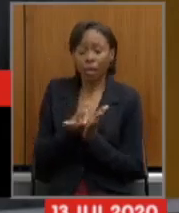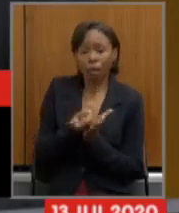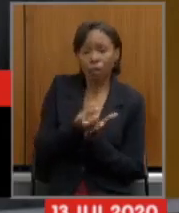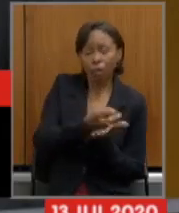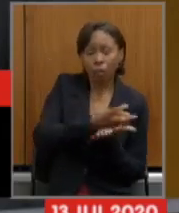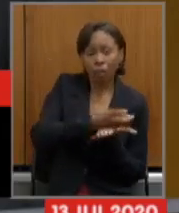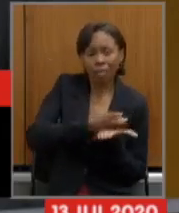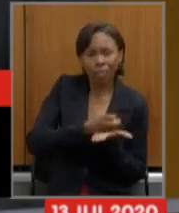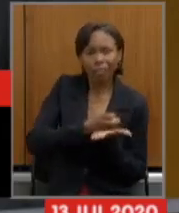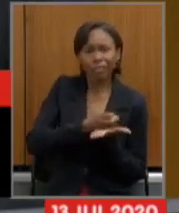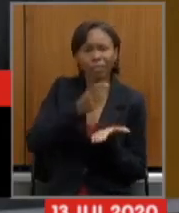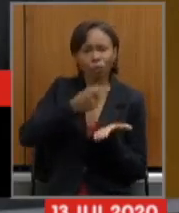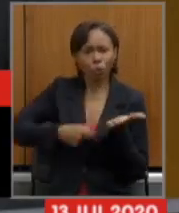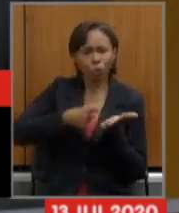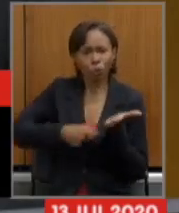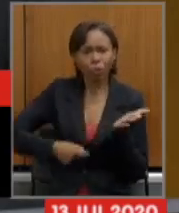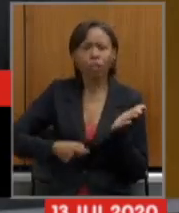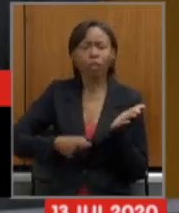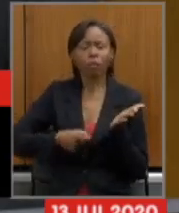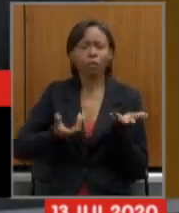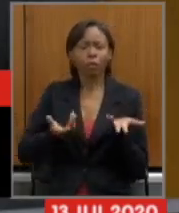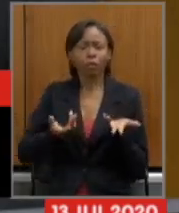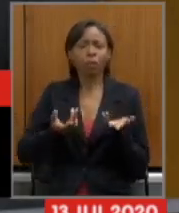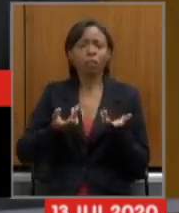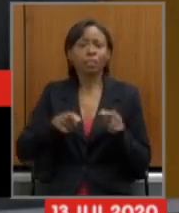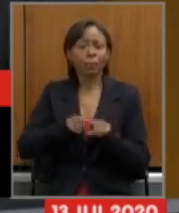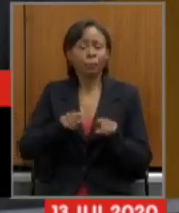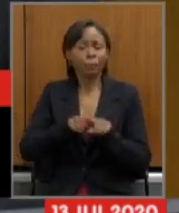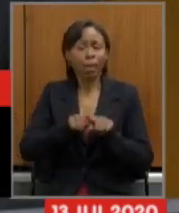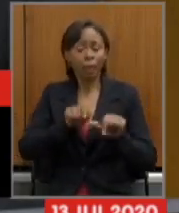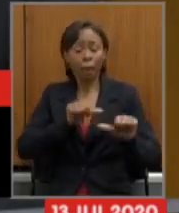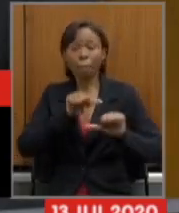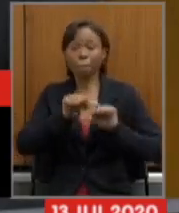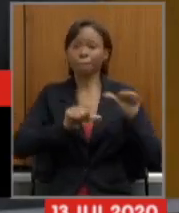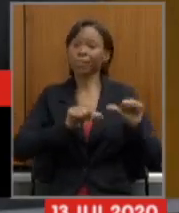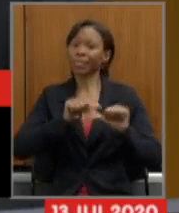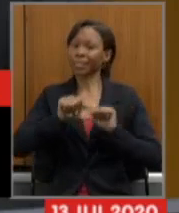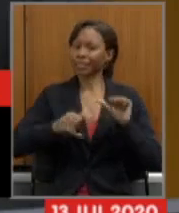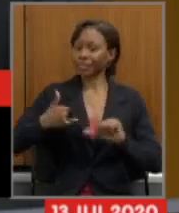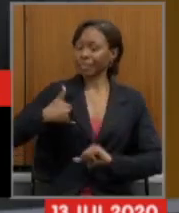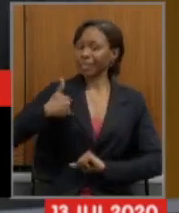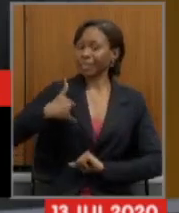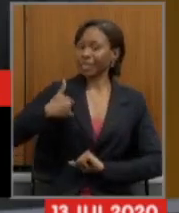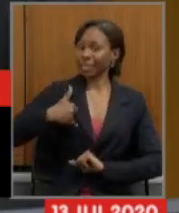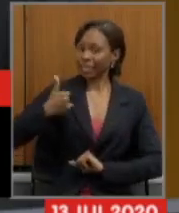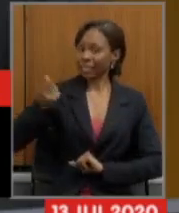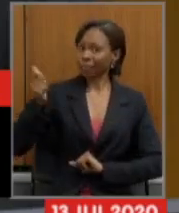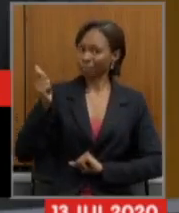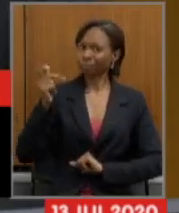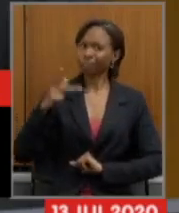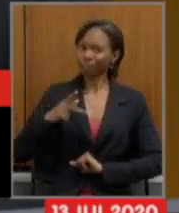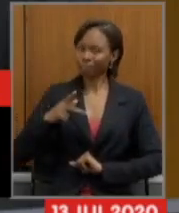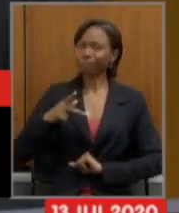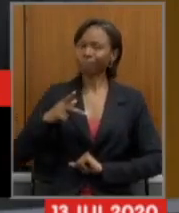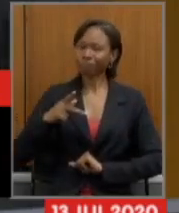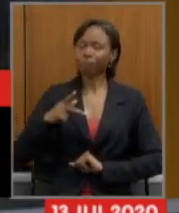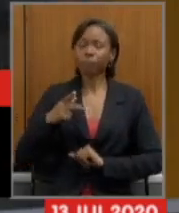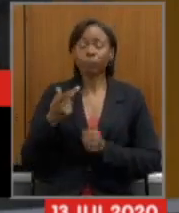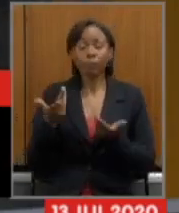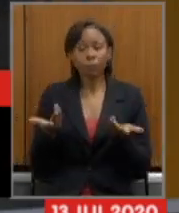por uma alteração na idade da aposentadoria e, obviamente,